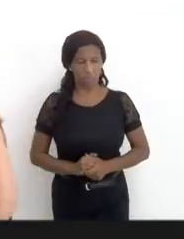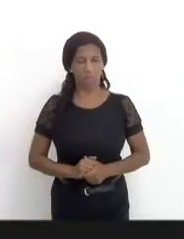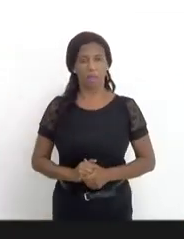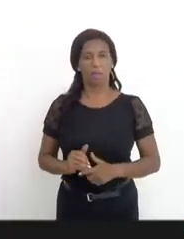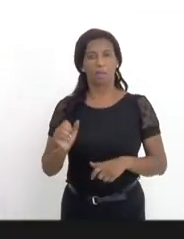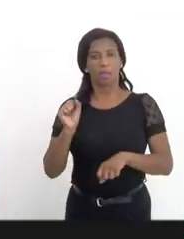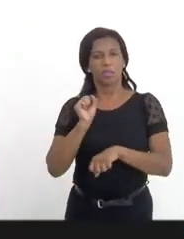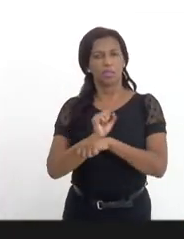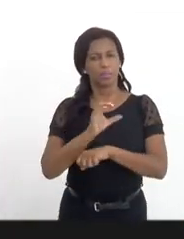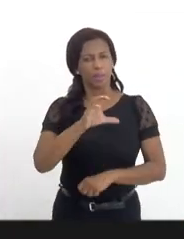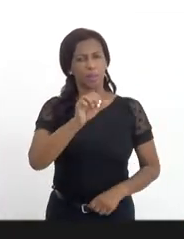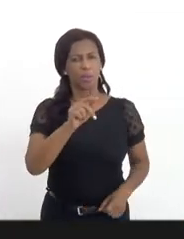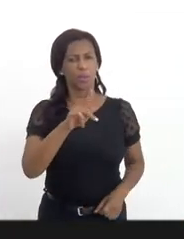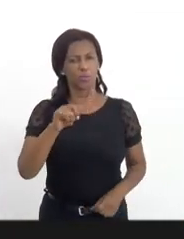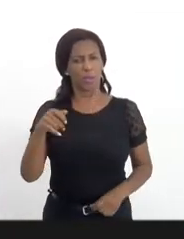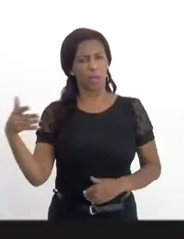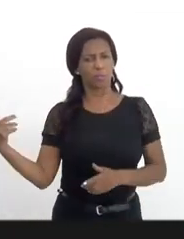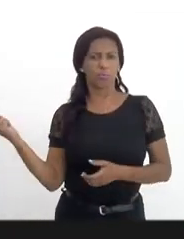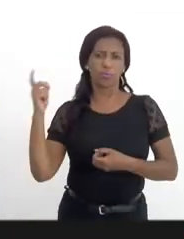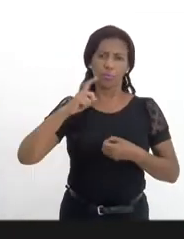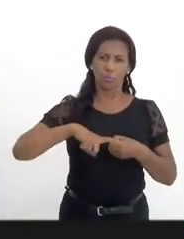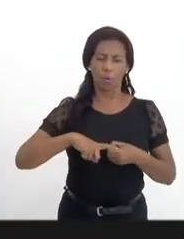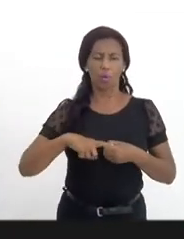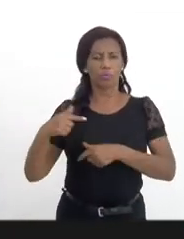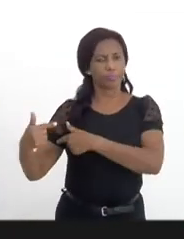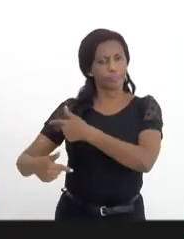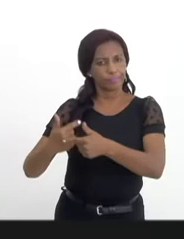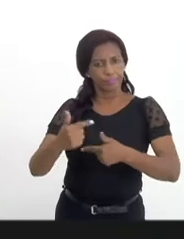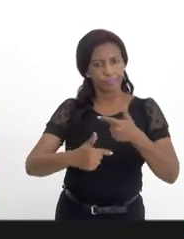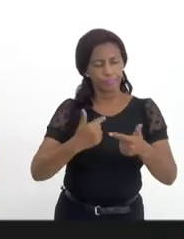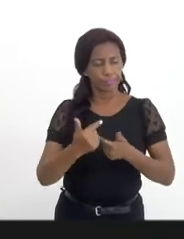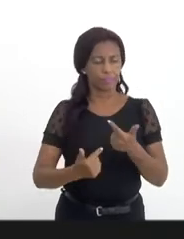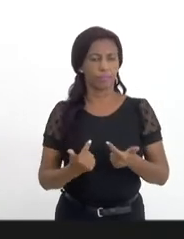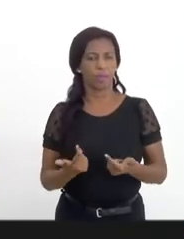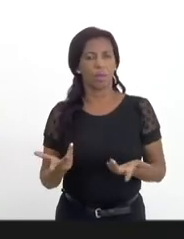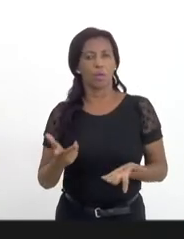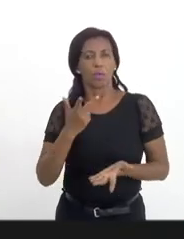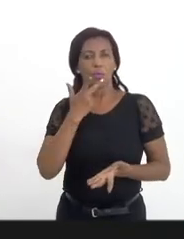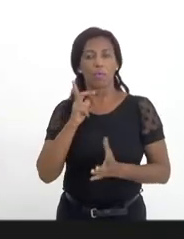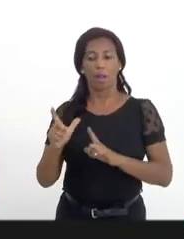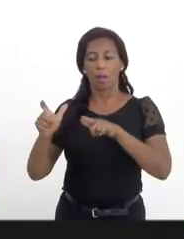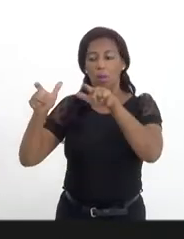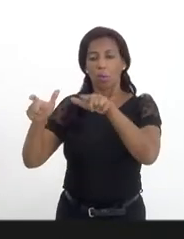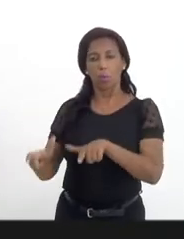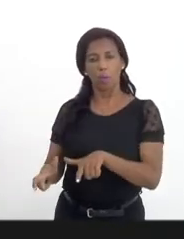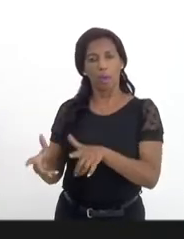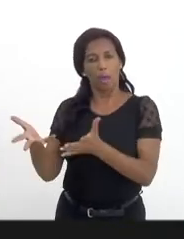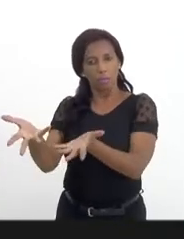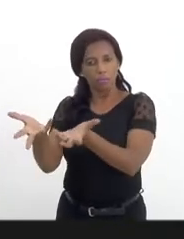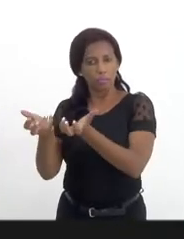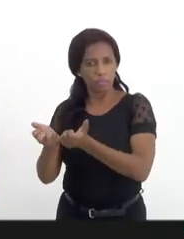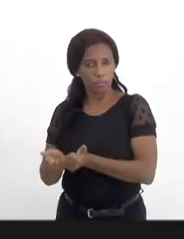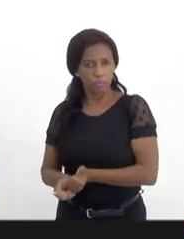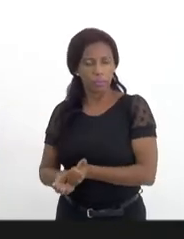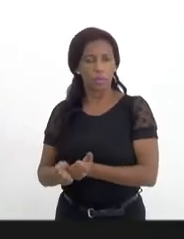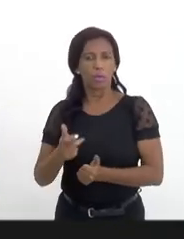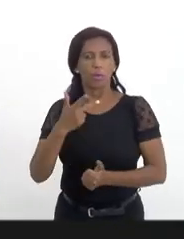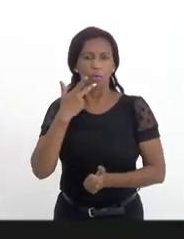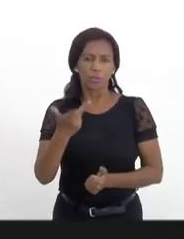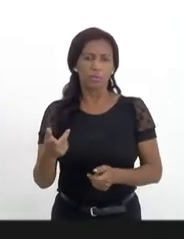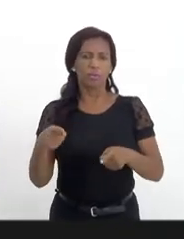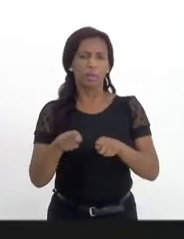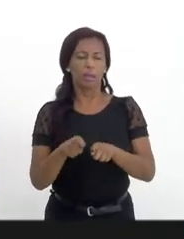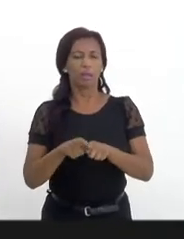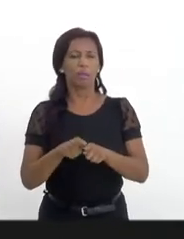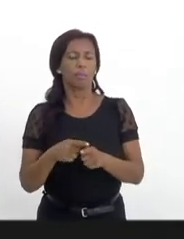CAPs voltem a funcionar como devem. No que se refere às unidades de acolhimento, eu gostaria também de fazer